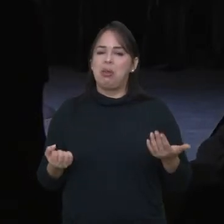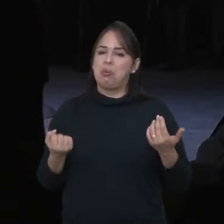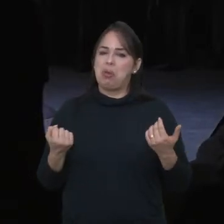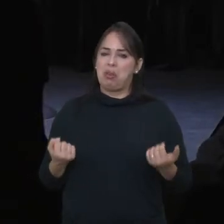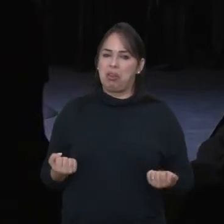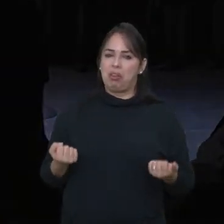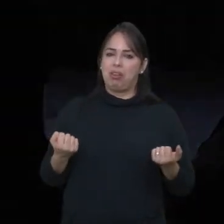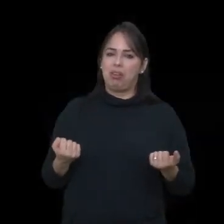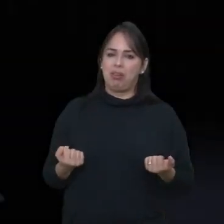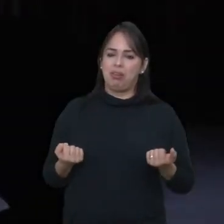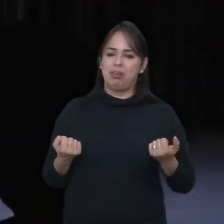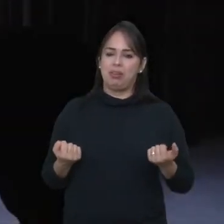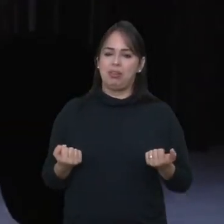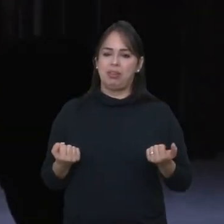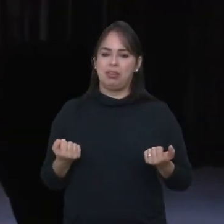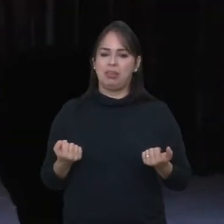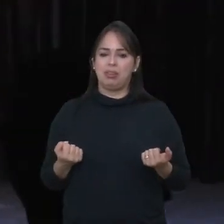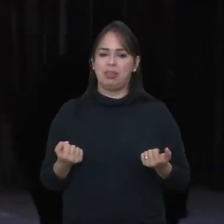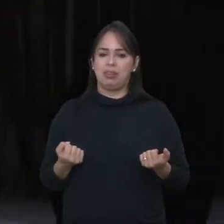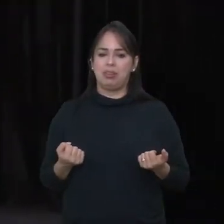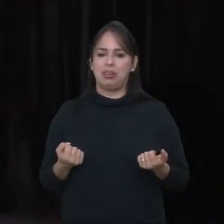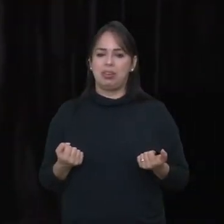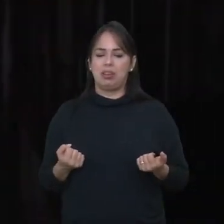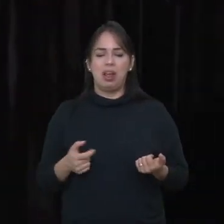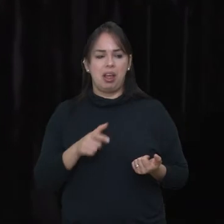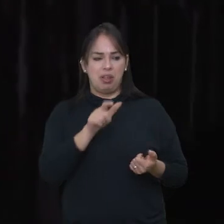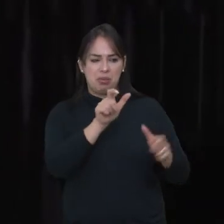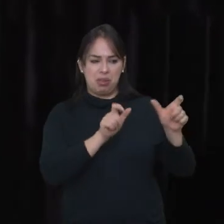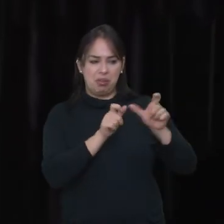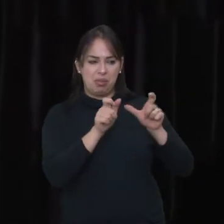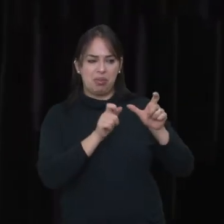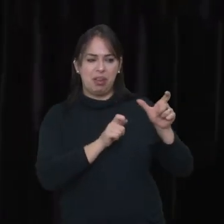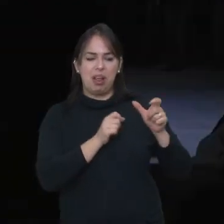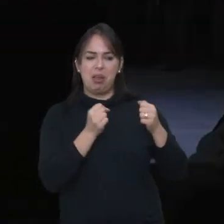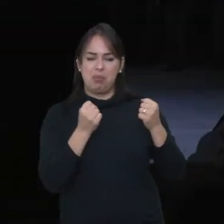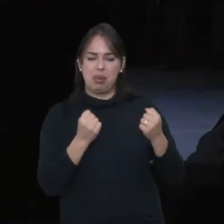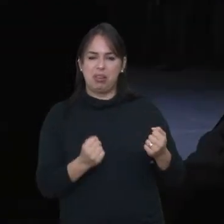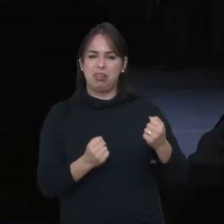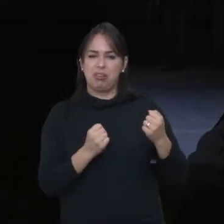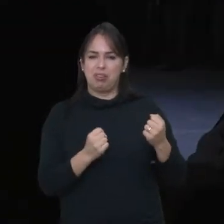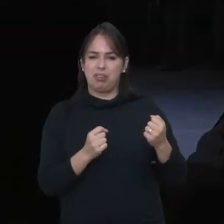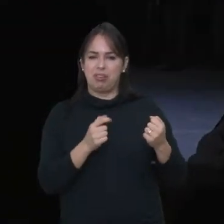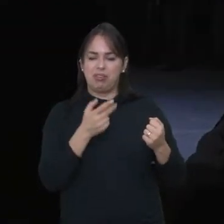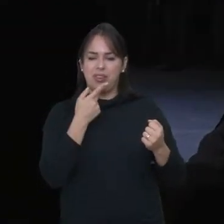É pesado É um pessoal mais maldoso Que fala isso Gente